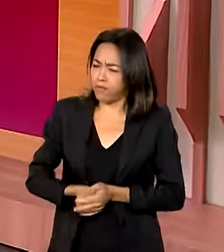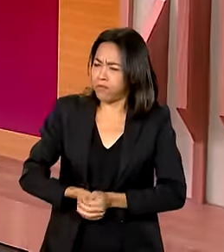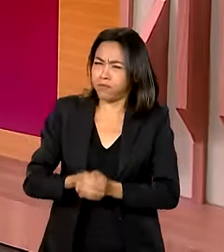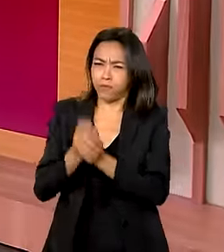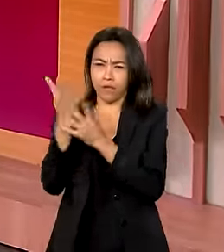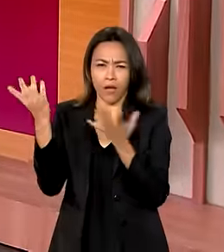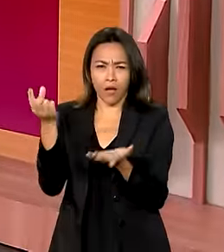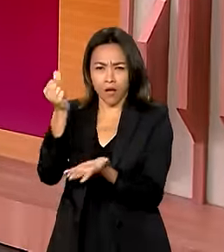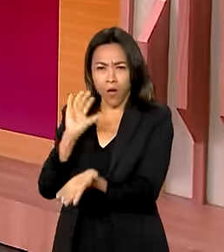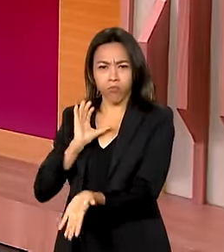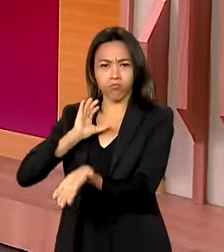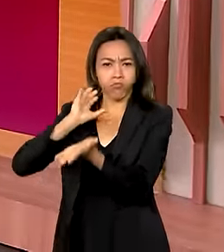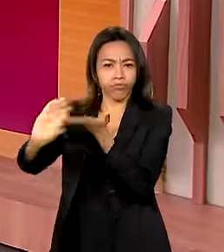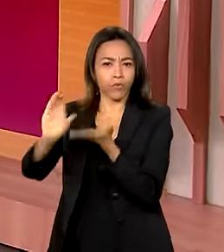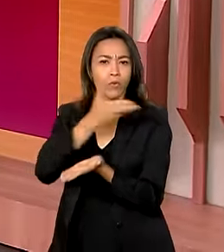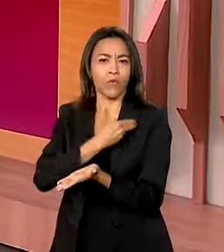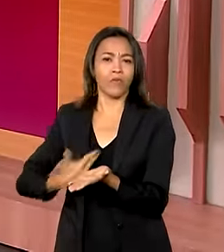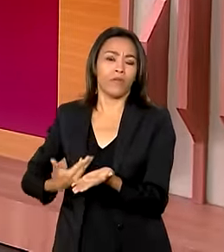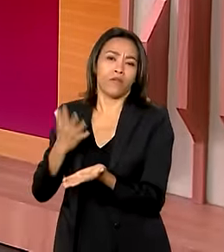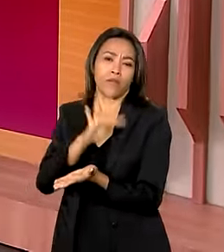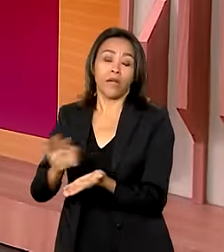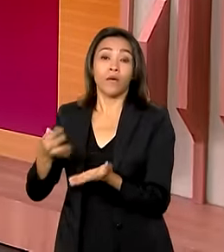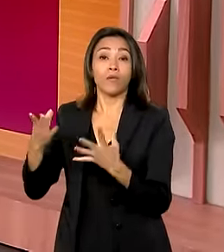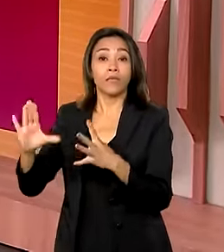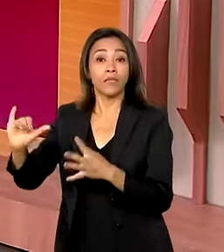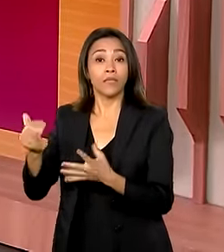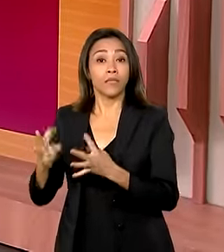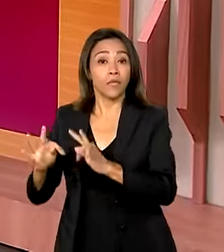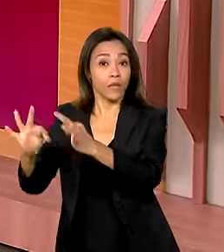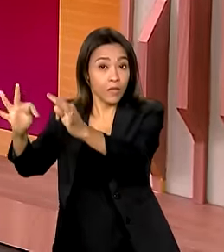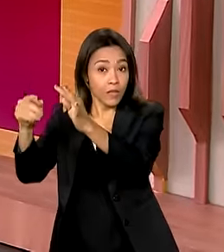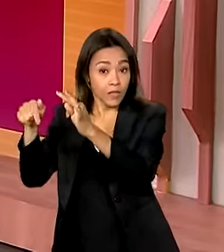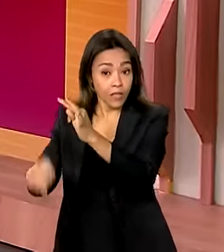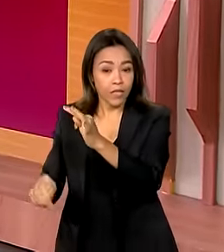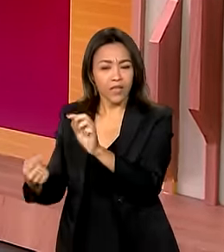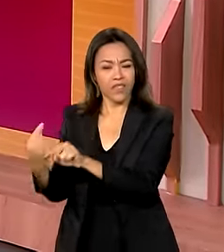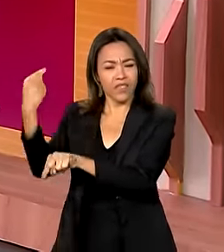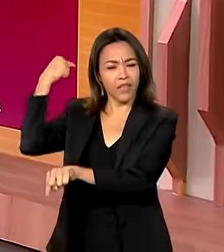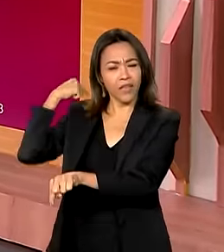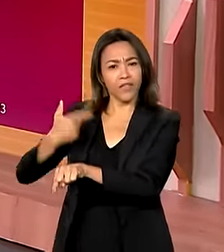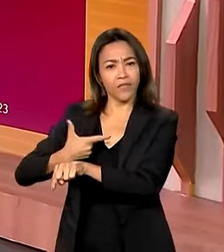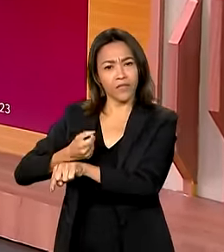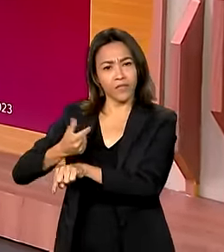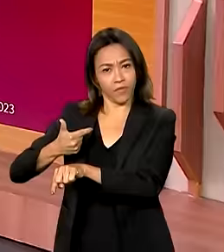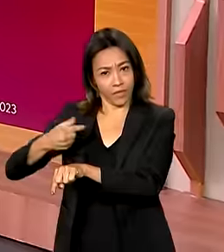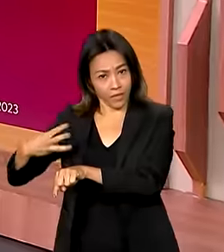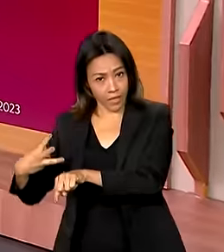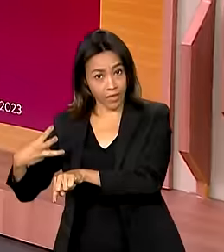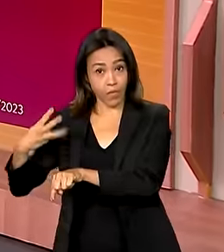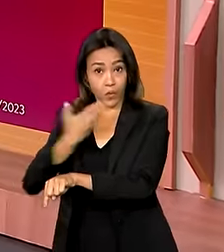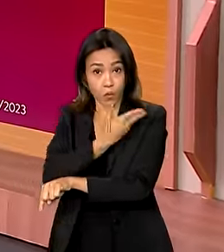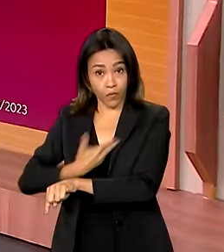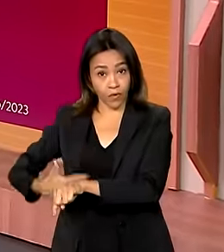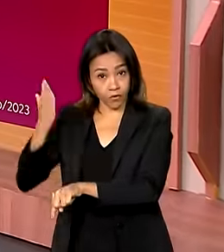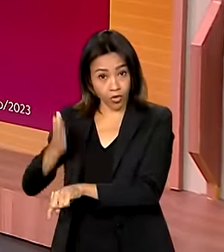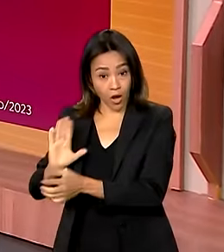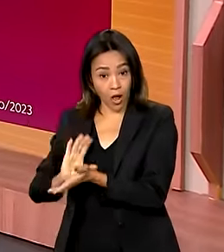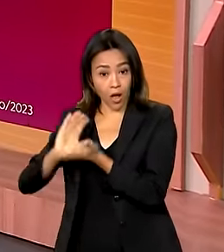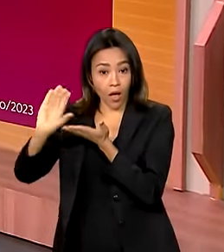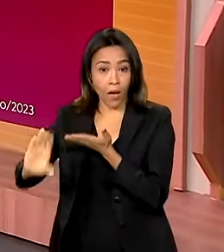investimentos federais na área de ciência e tecnologia no município. Desde 2023, o governo já liberou mais de